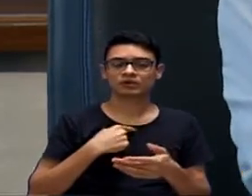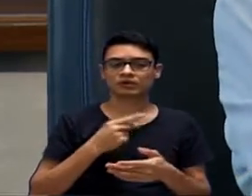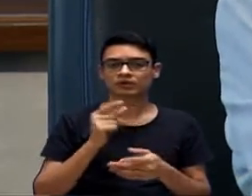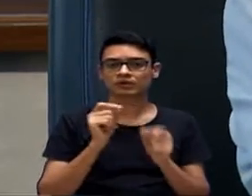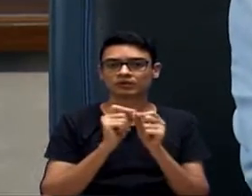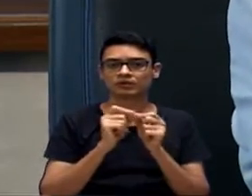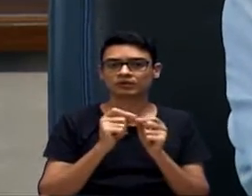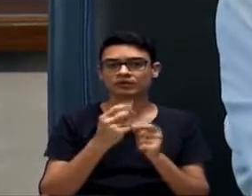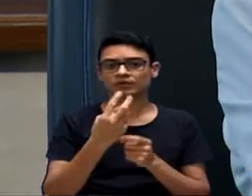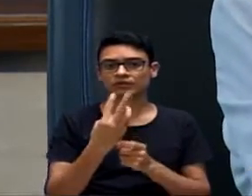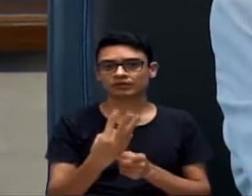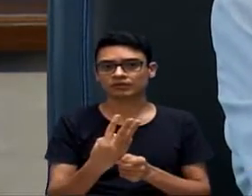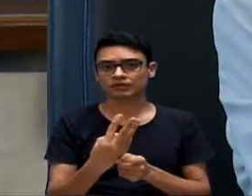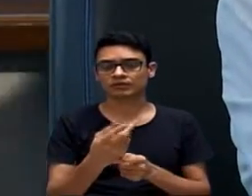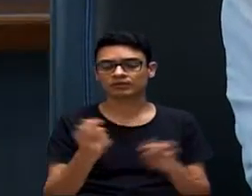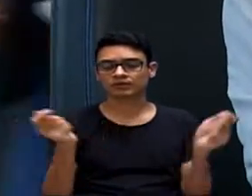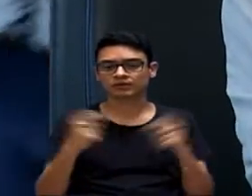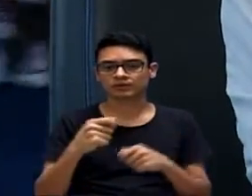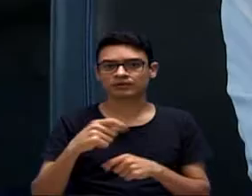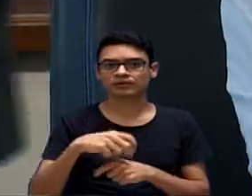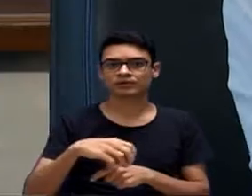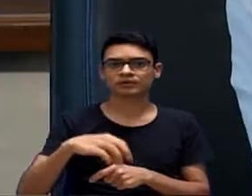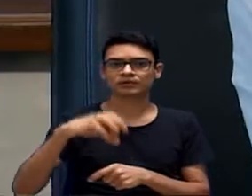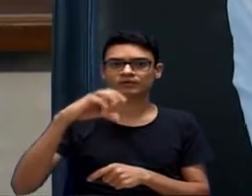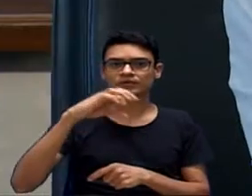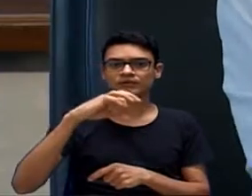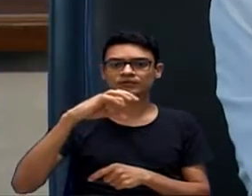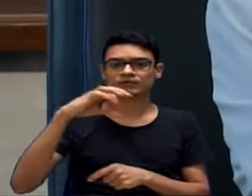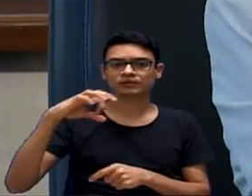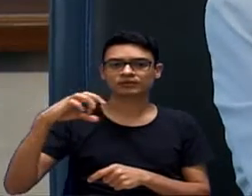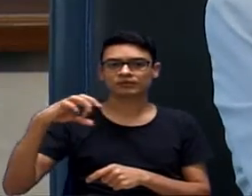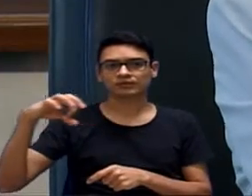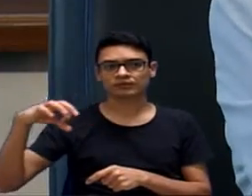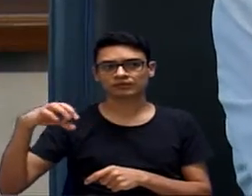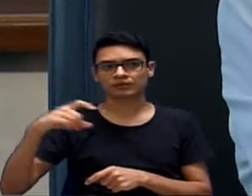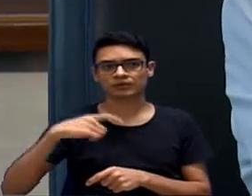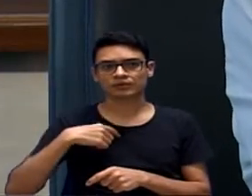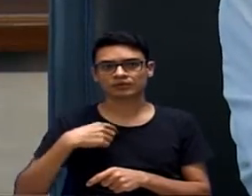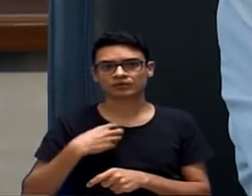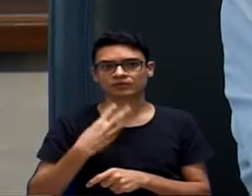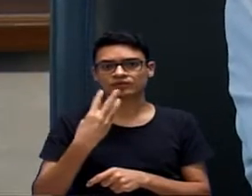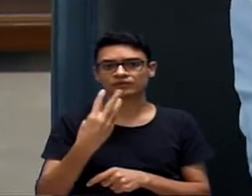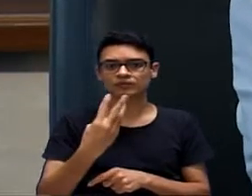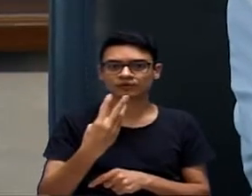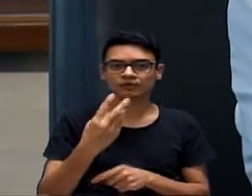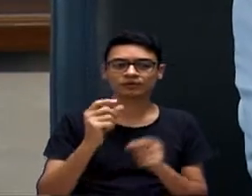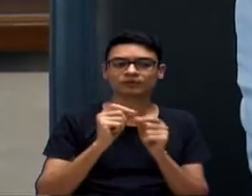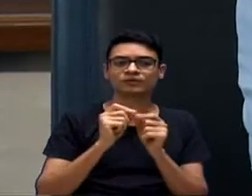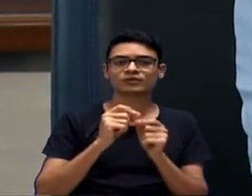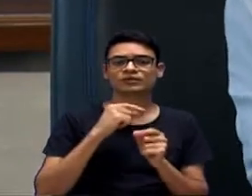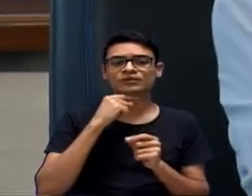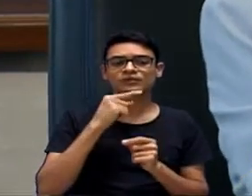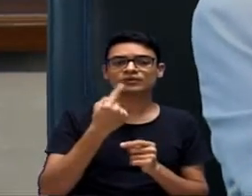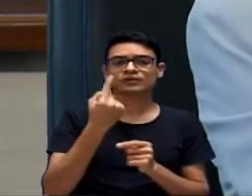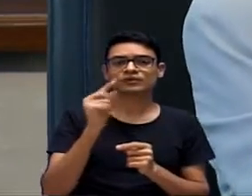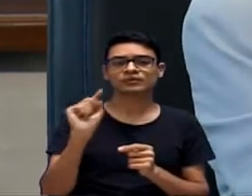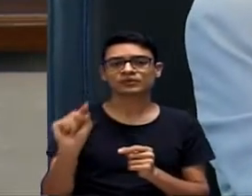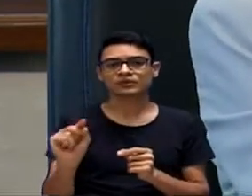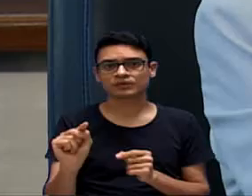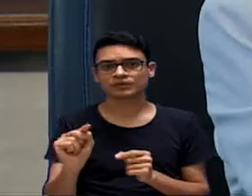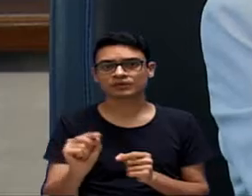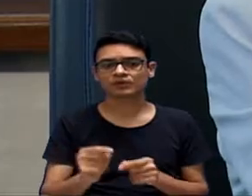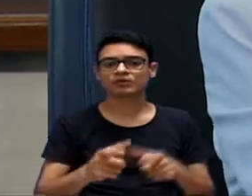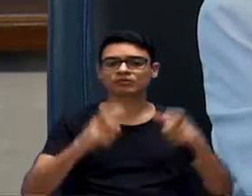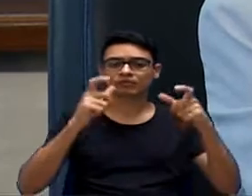e dá 999. Ou faço três de 300 e pouco e não faço um de mil. No mesmo lugar, com